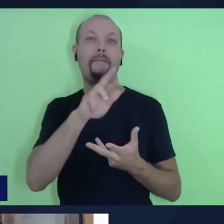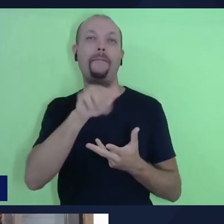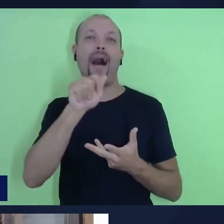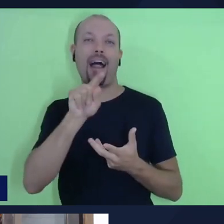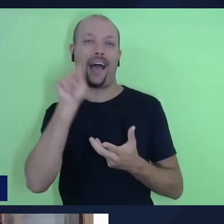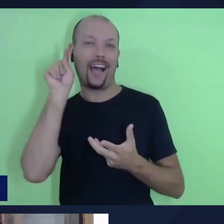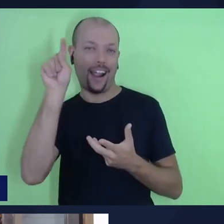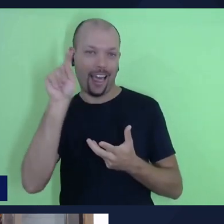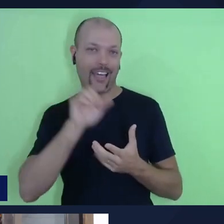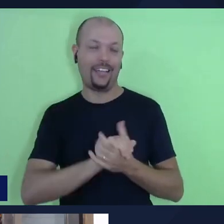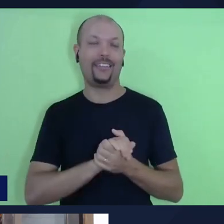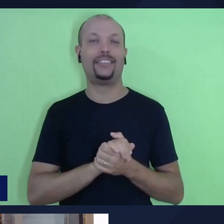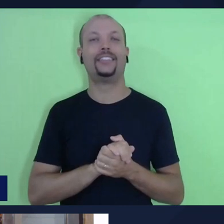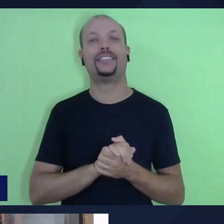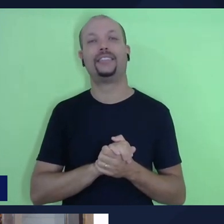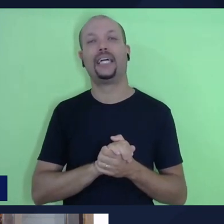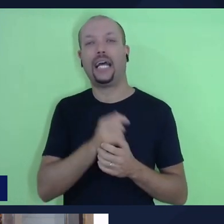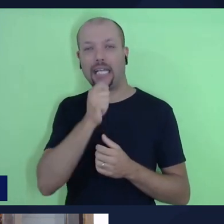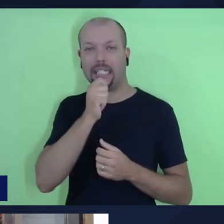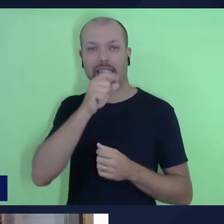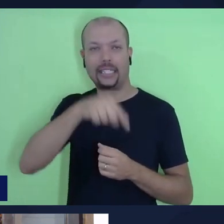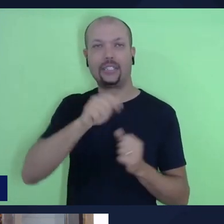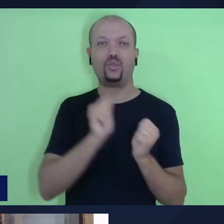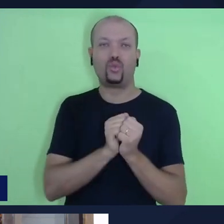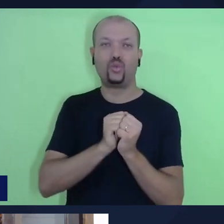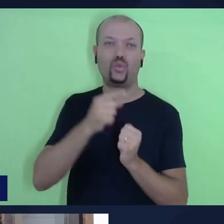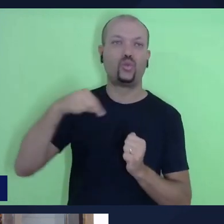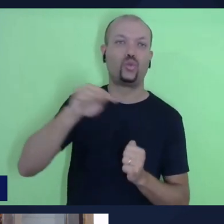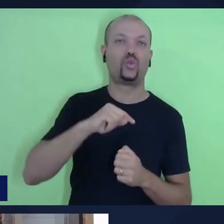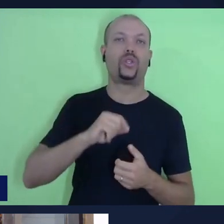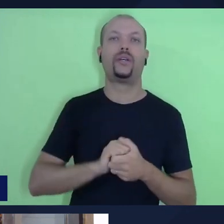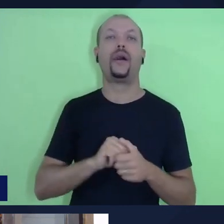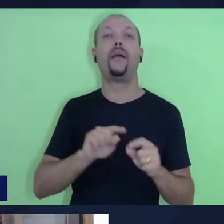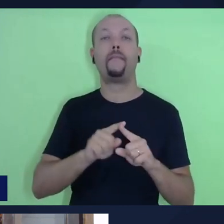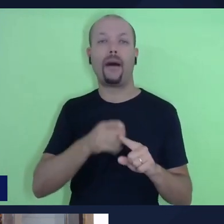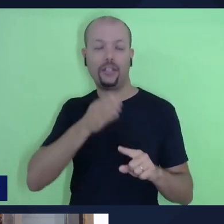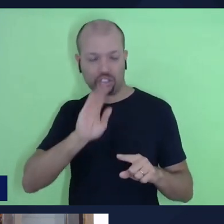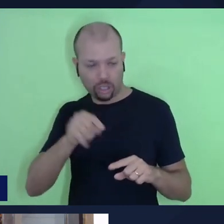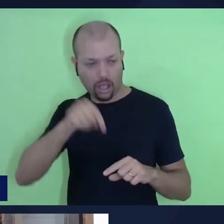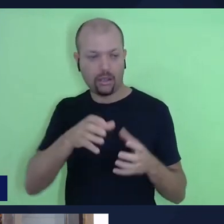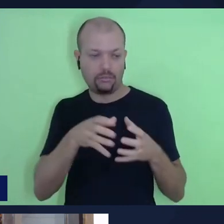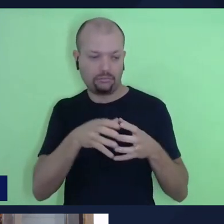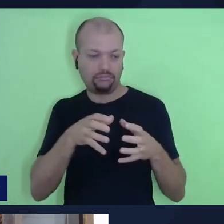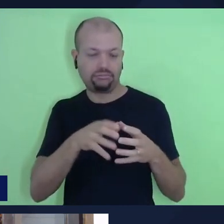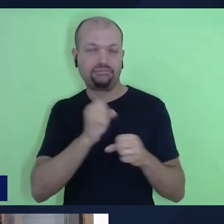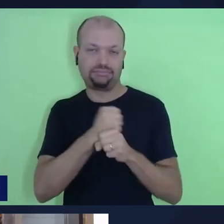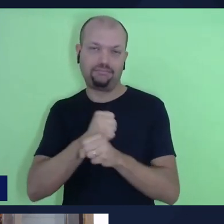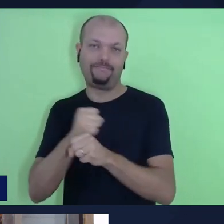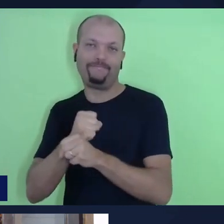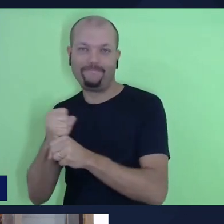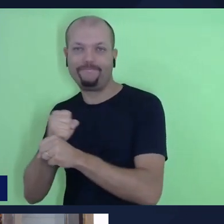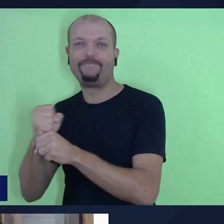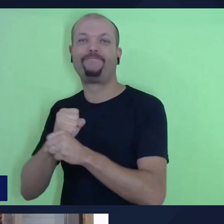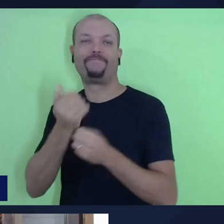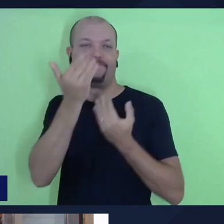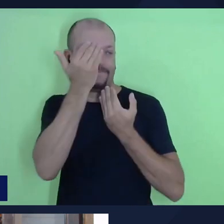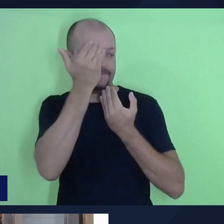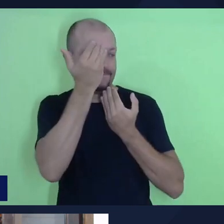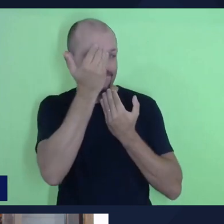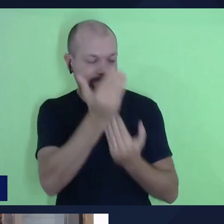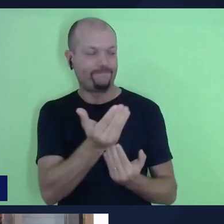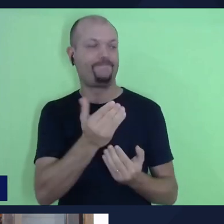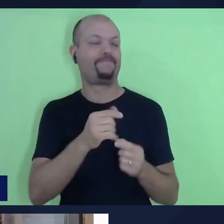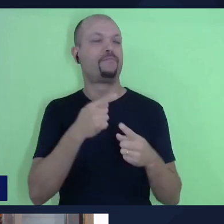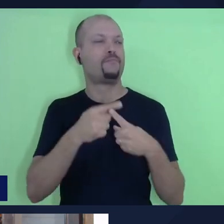irmã, ainda está por aqui conosco, mas foi membro de nossa comunidade durante vários anos, e obrigado por compartilhar o